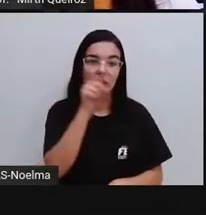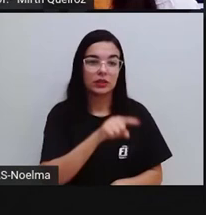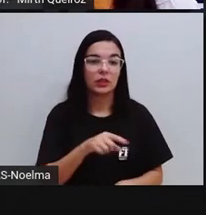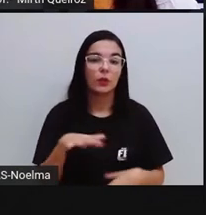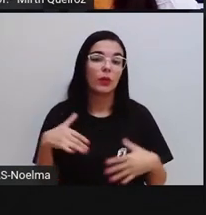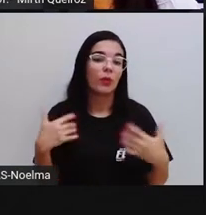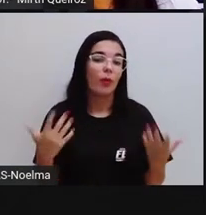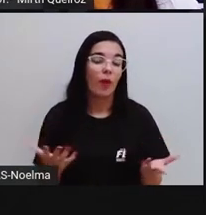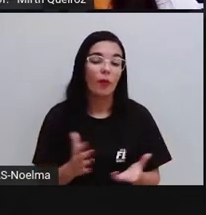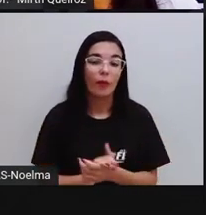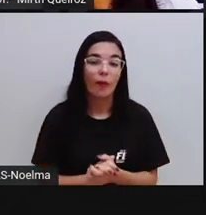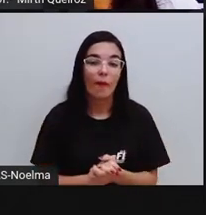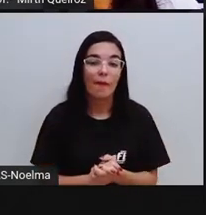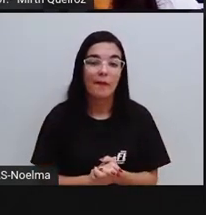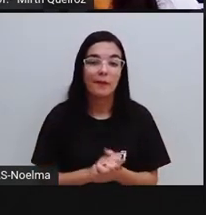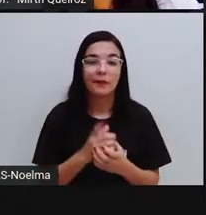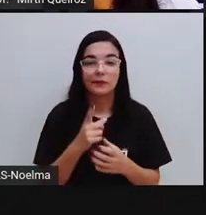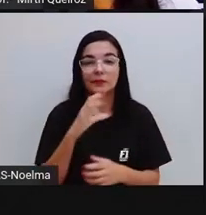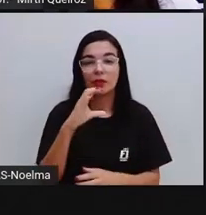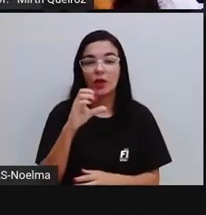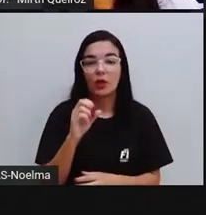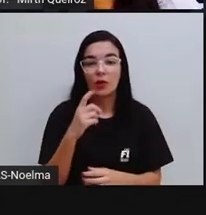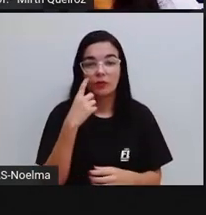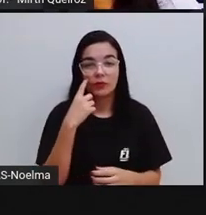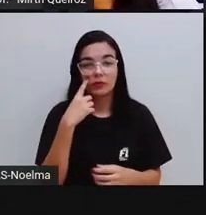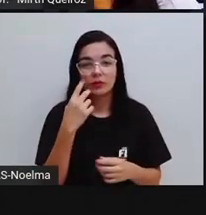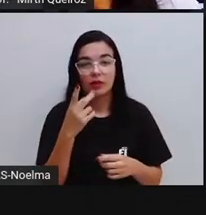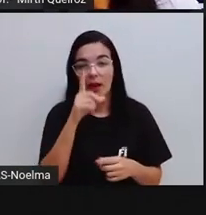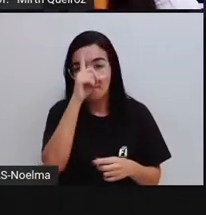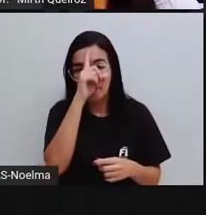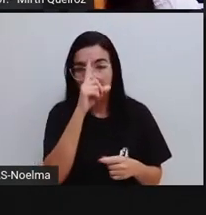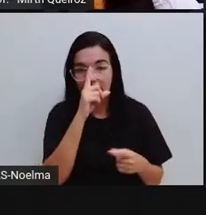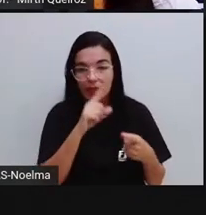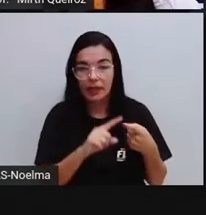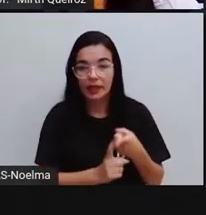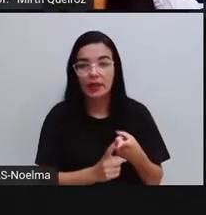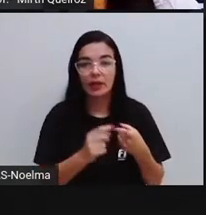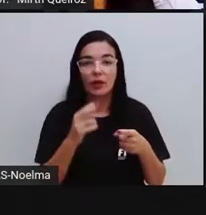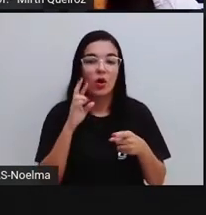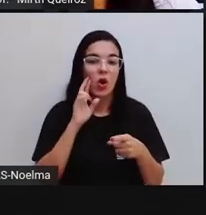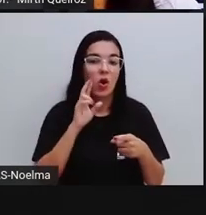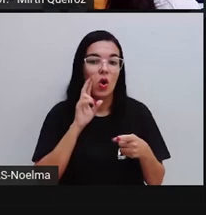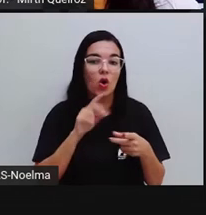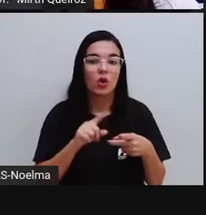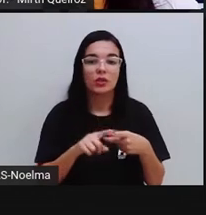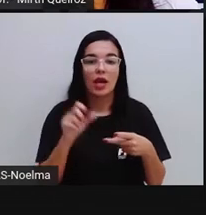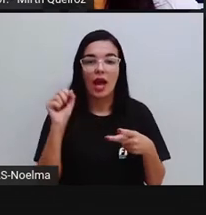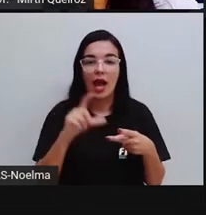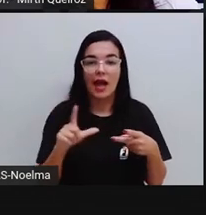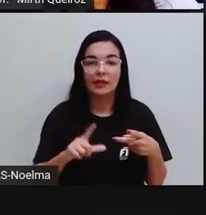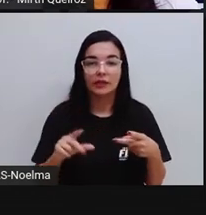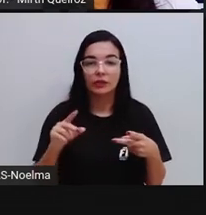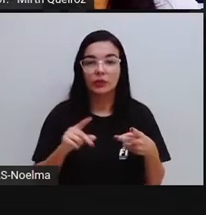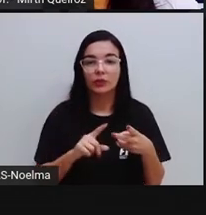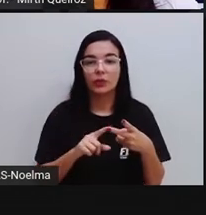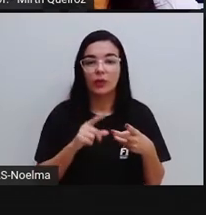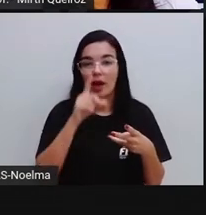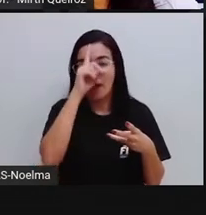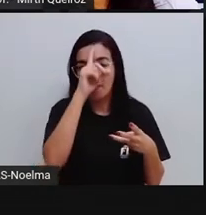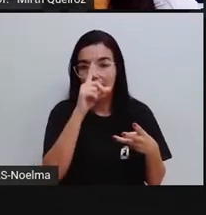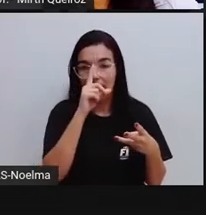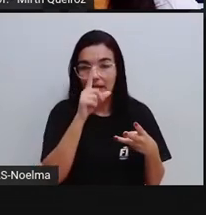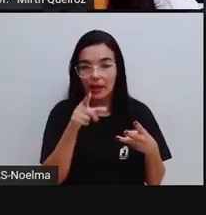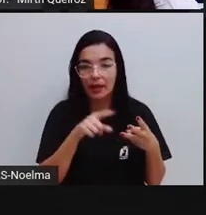poliedros? O cubo, o paralelepípedo, a pirâmide hexagonal, a pirâmide triangular, a pirâmide